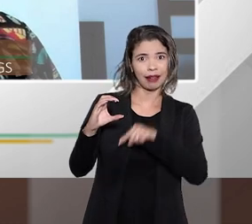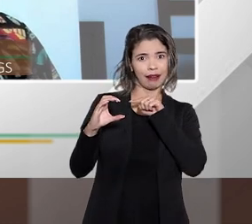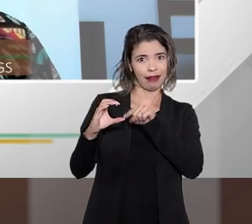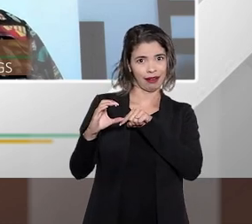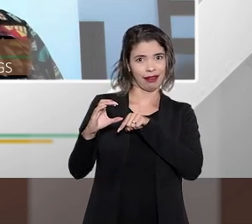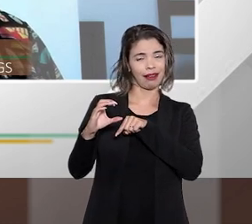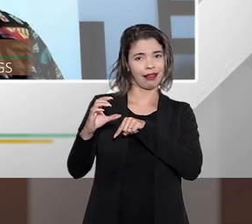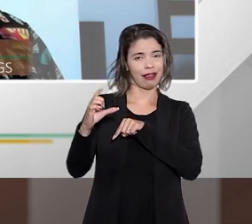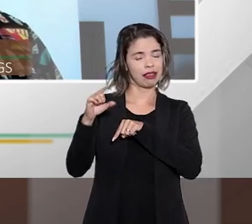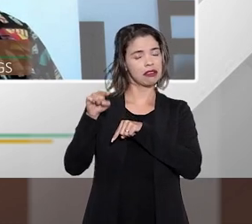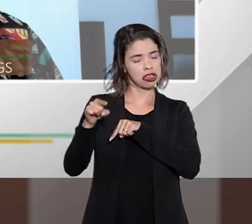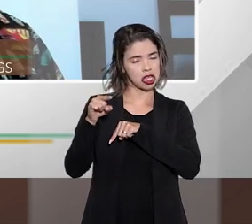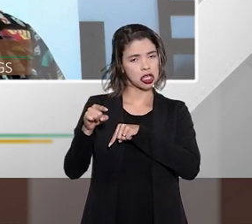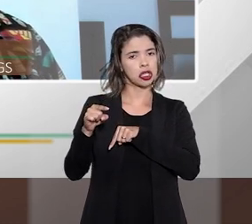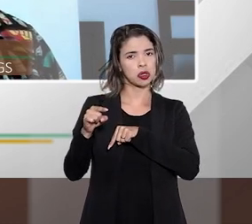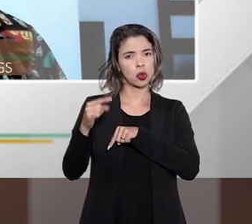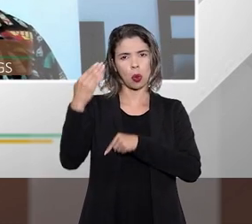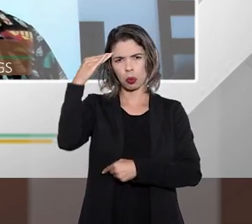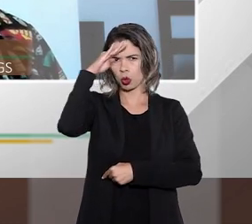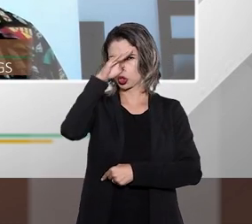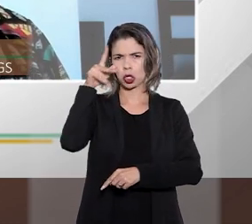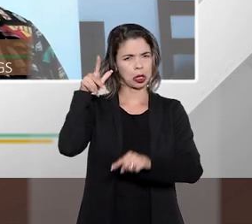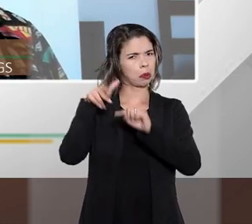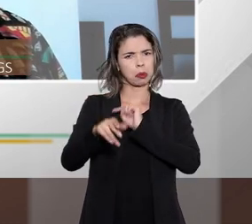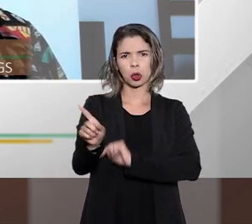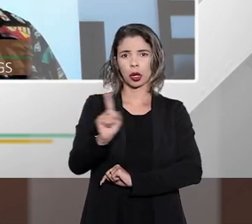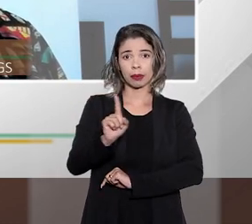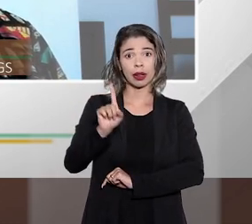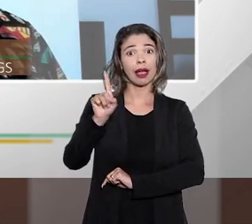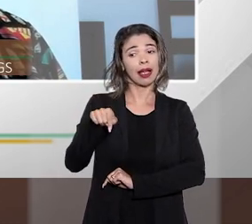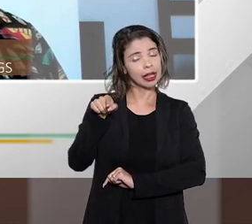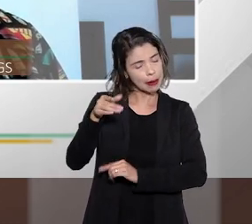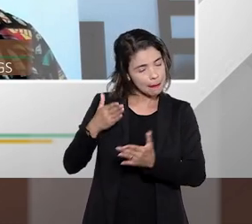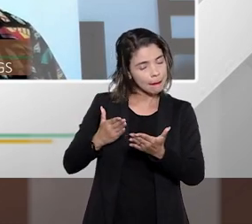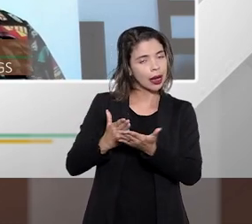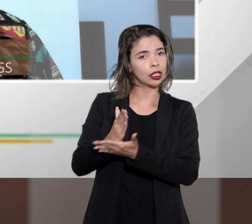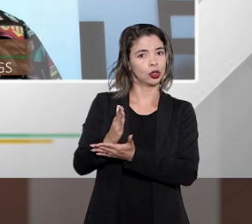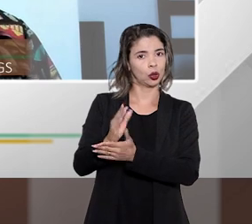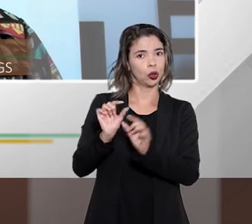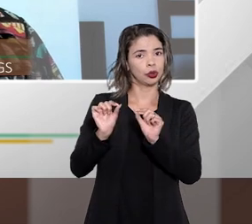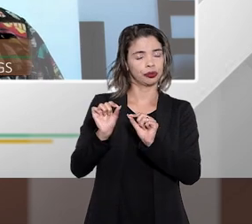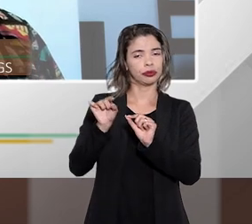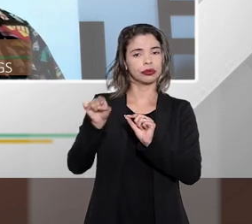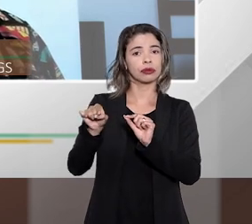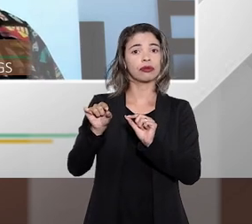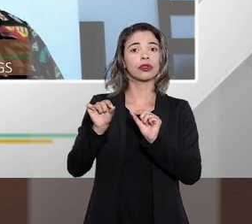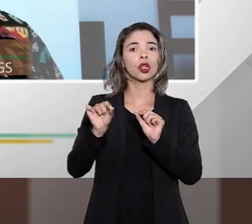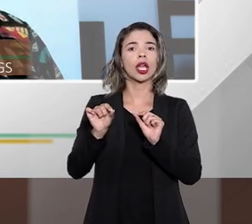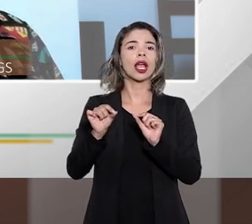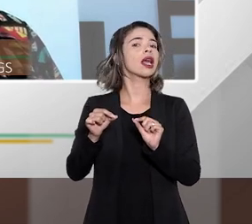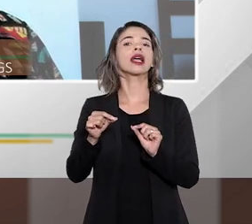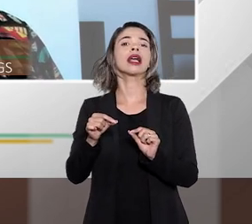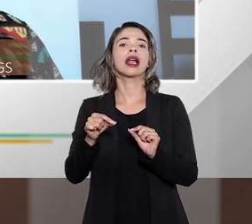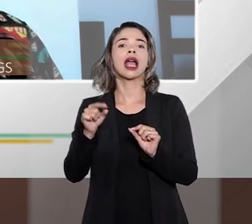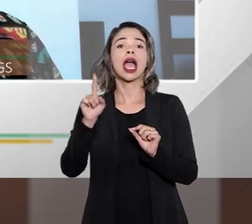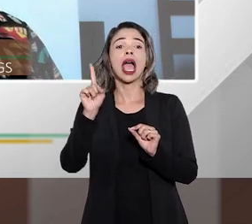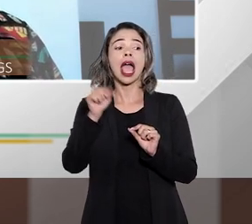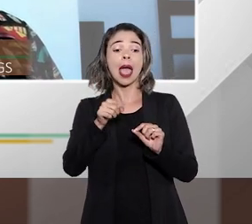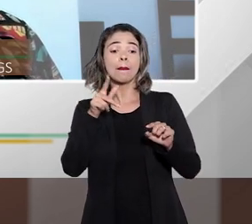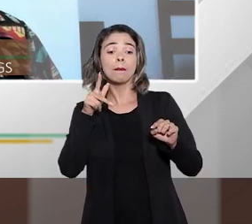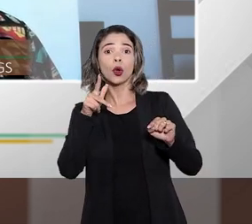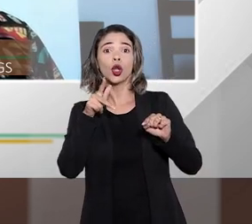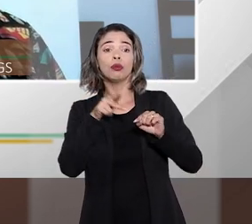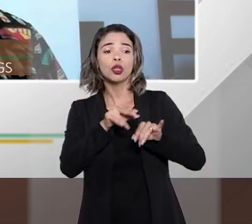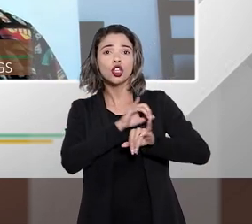foi vetado pelo presidente Bolsonaro é considerado vedado expressão implicitamente